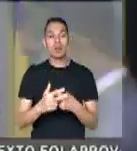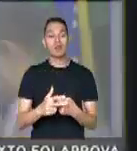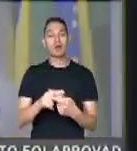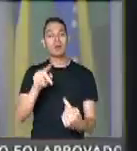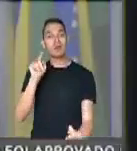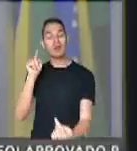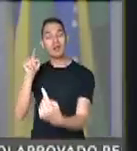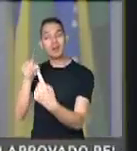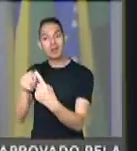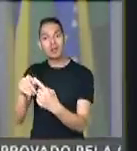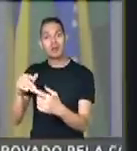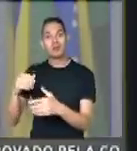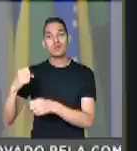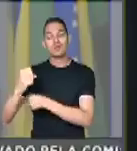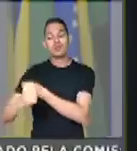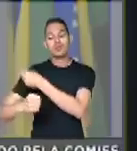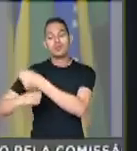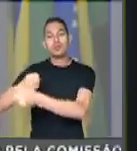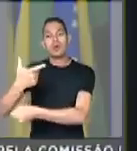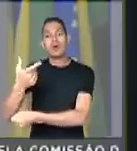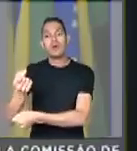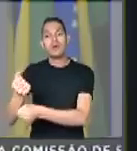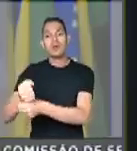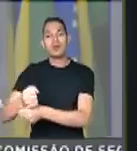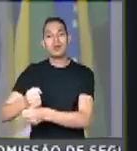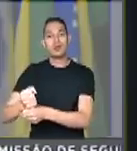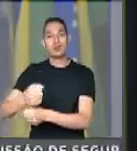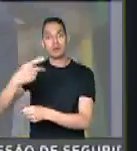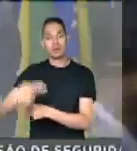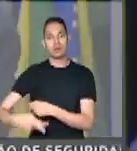para os próximos 20 anos do Brasil.